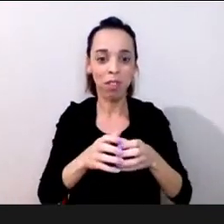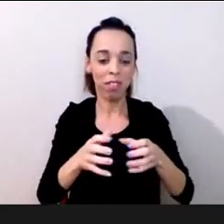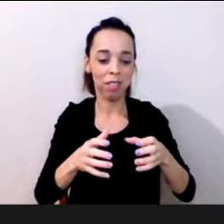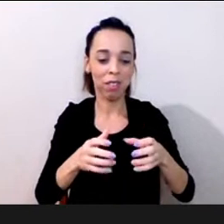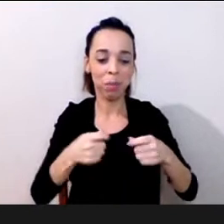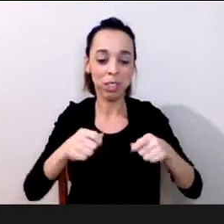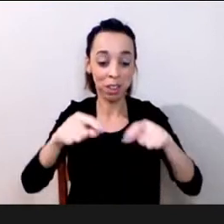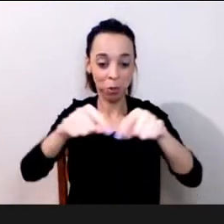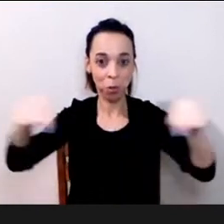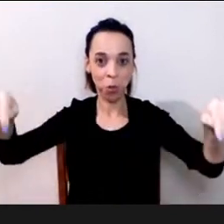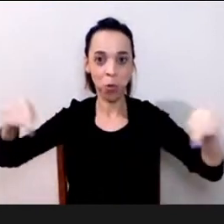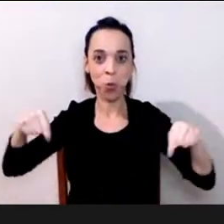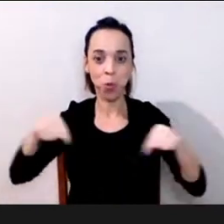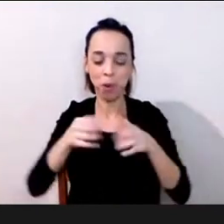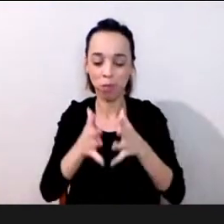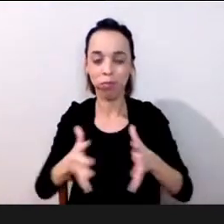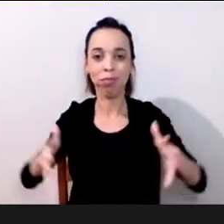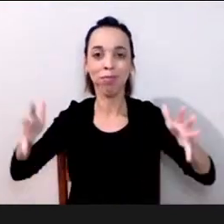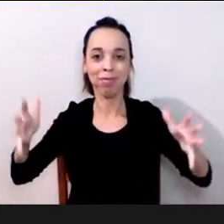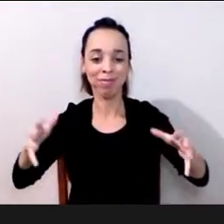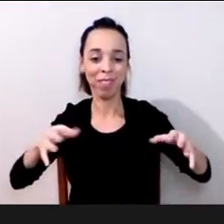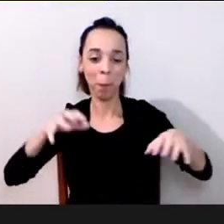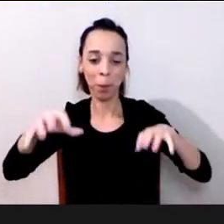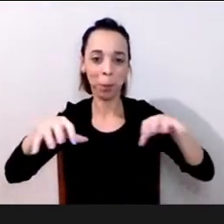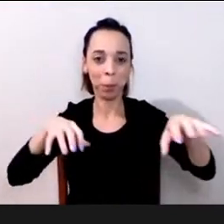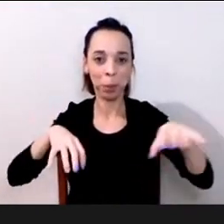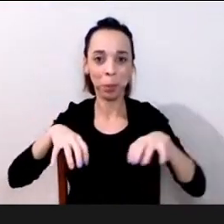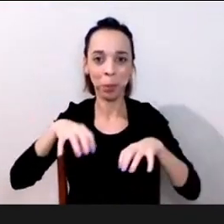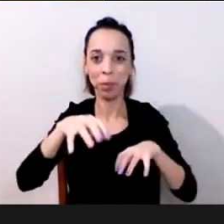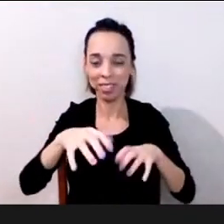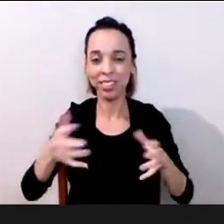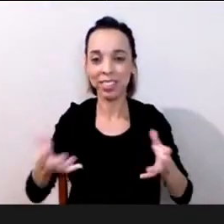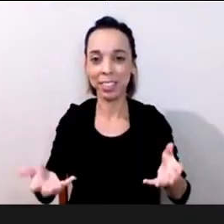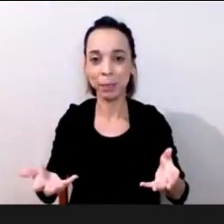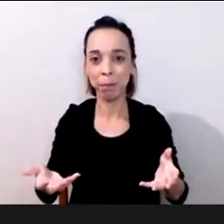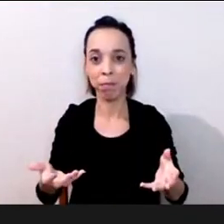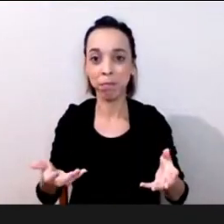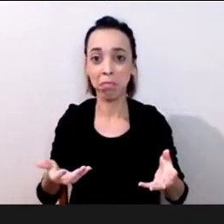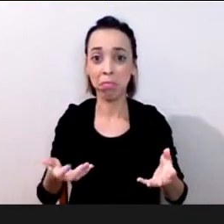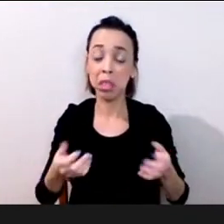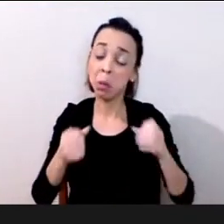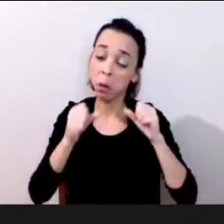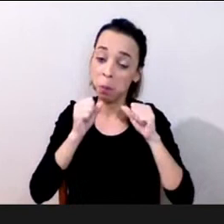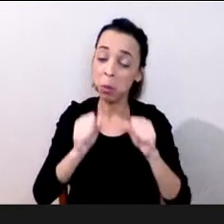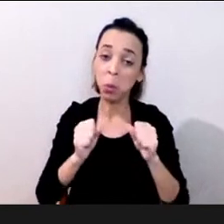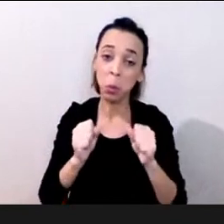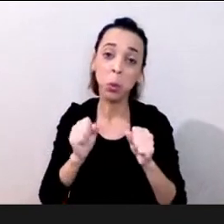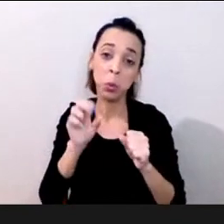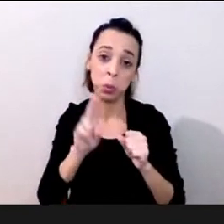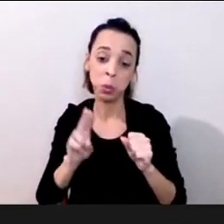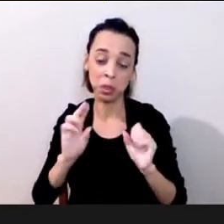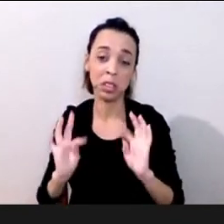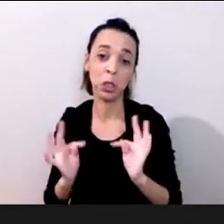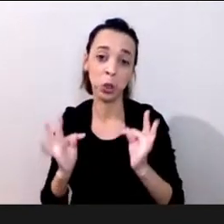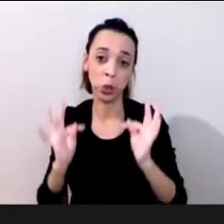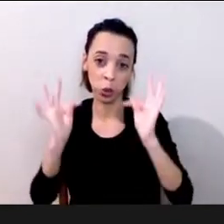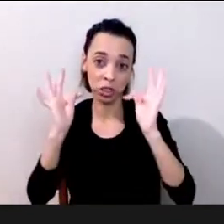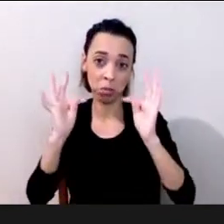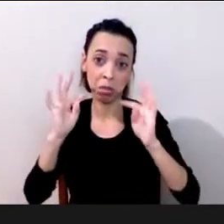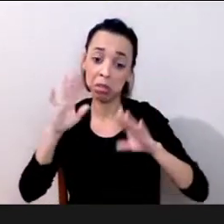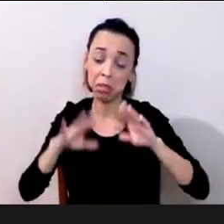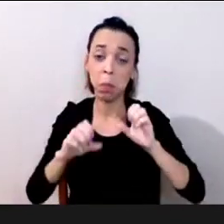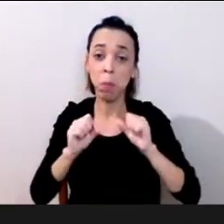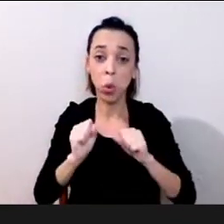movimento meio transitório e de transição em que a tecnologia continue apoiando isso porque nada impede que mesmo na sala de aula